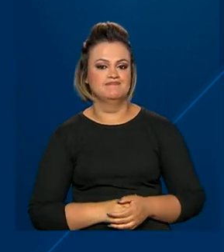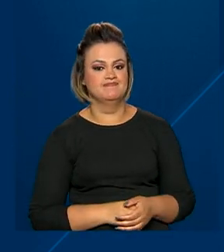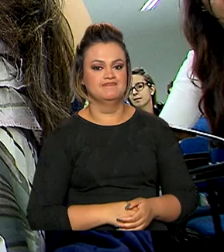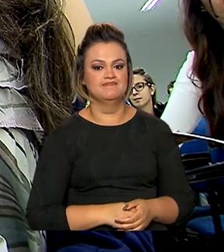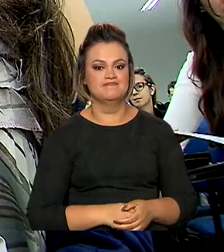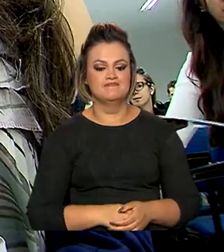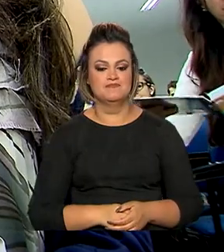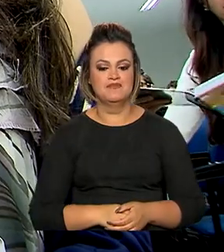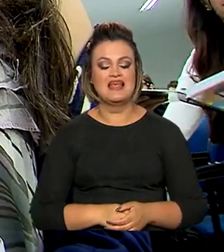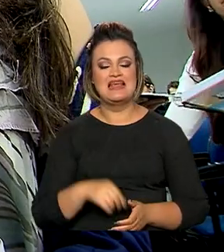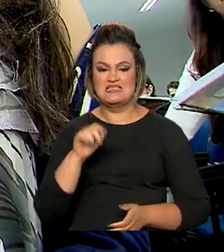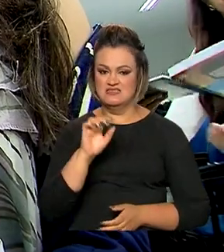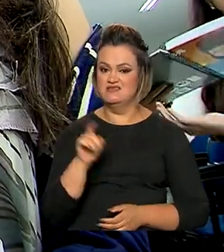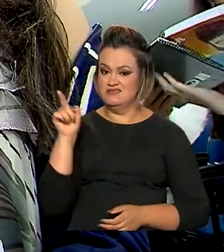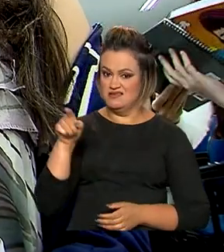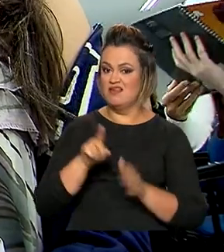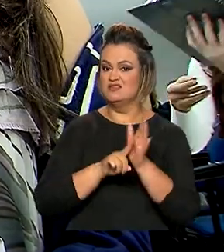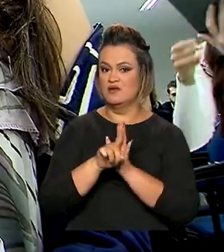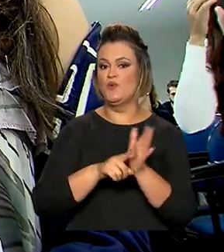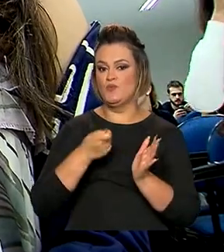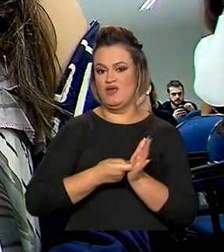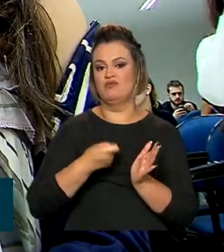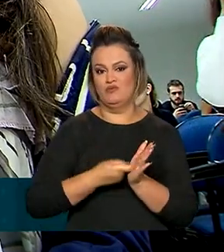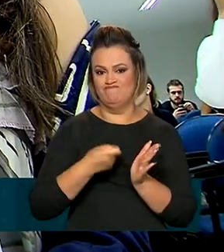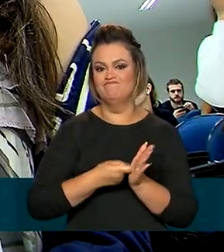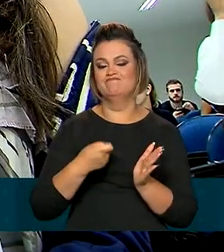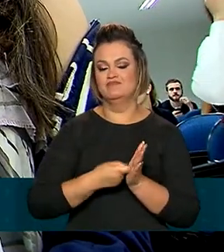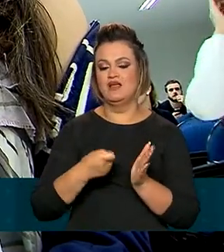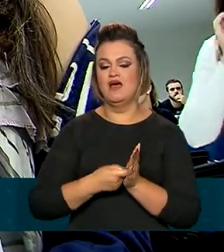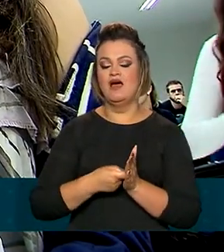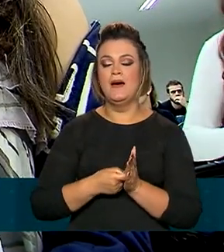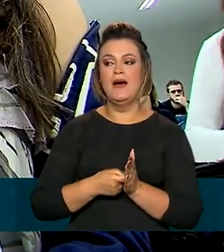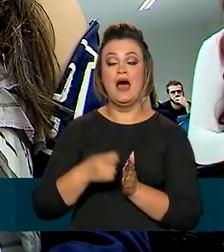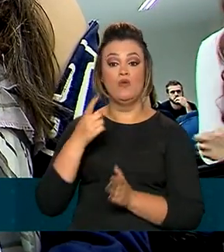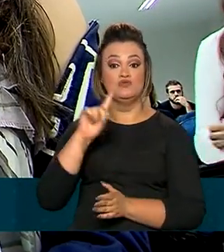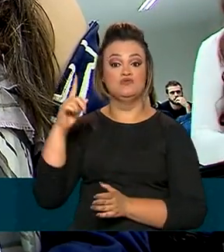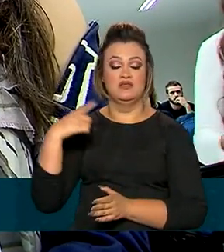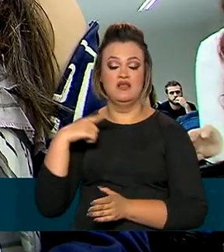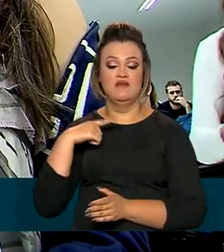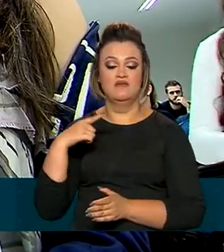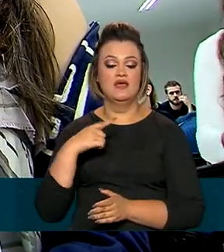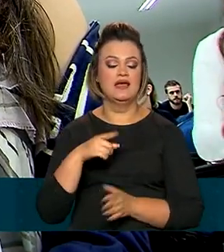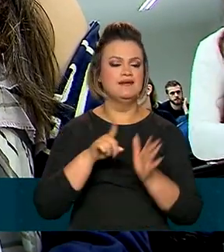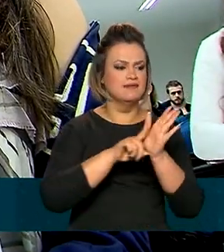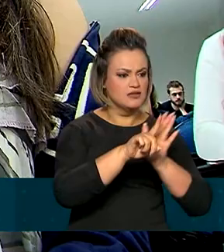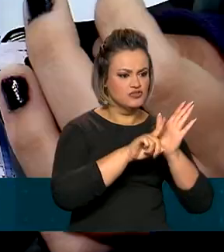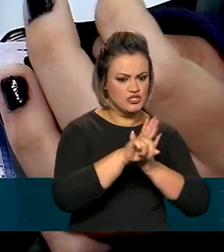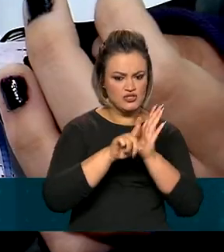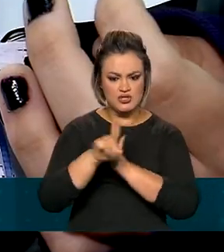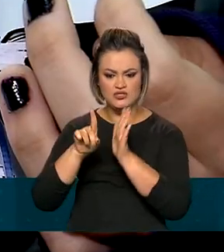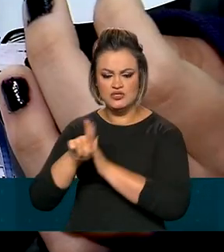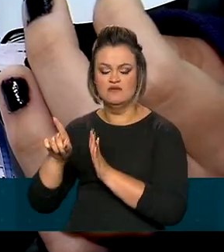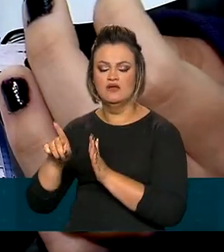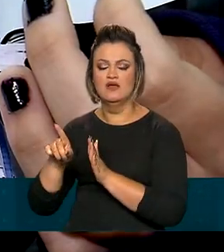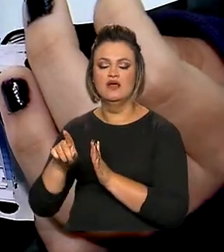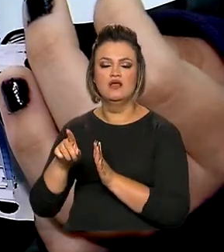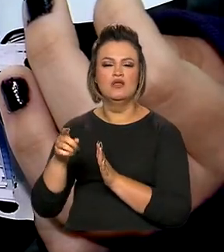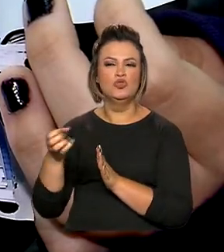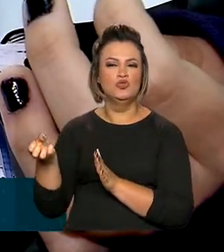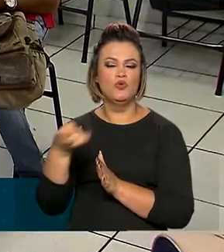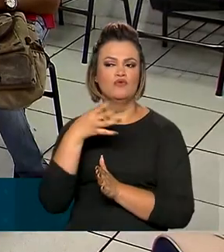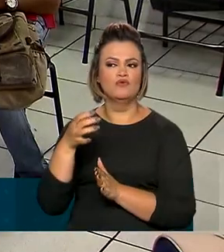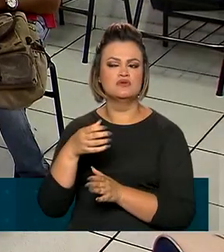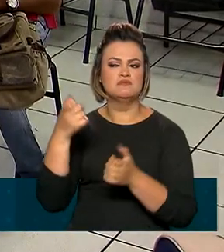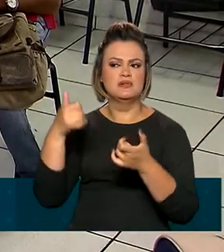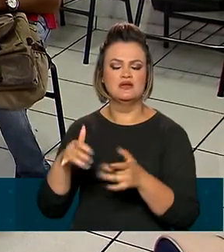5. O exame é obrigatório. Na última edição, o Inep também aplicou, de forma inédita, um questionário sobre os